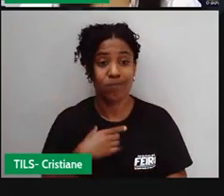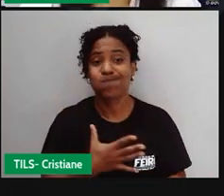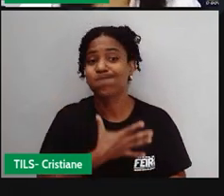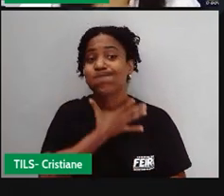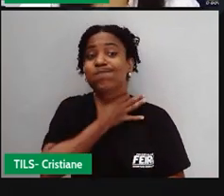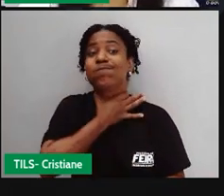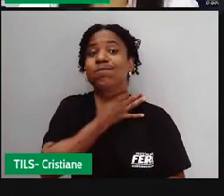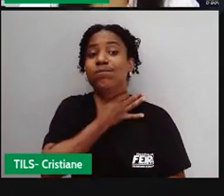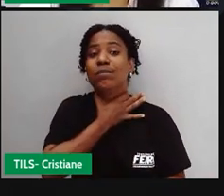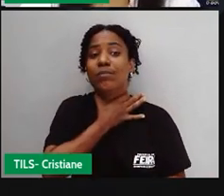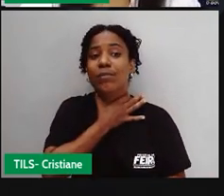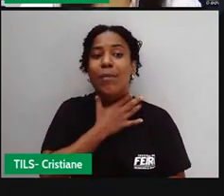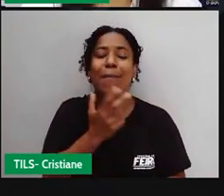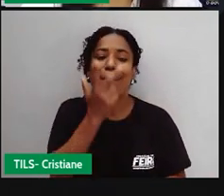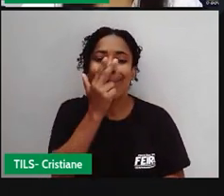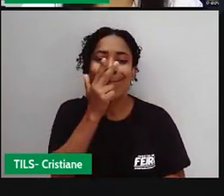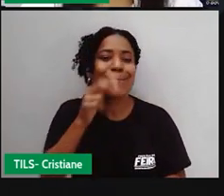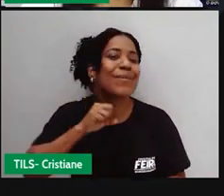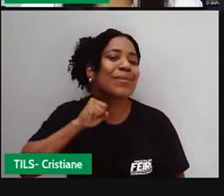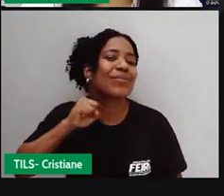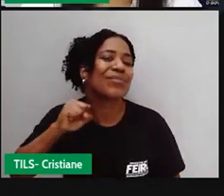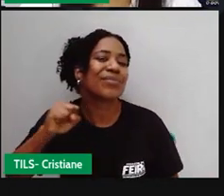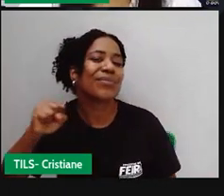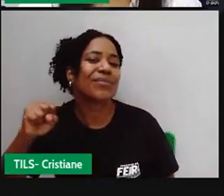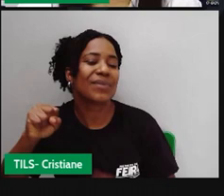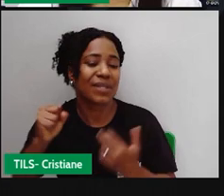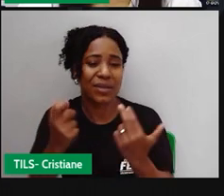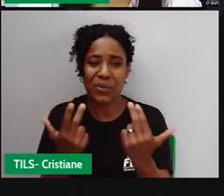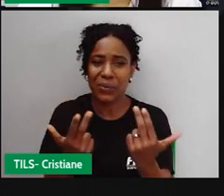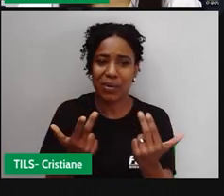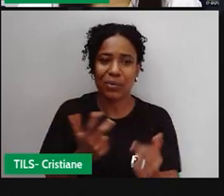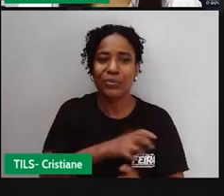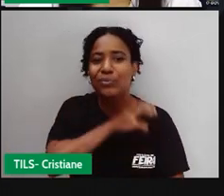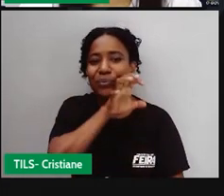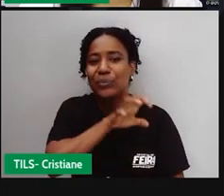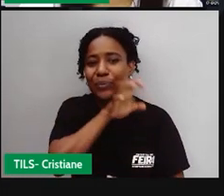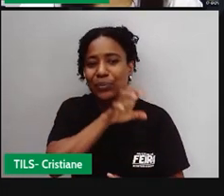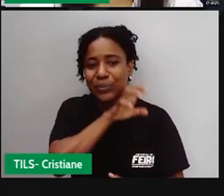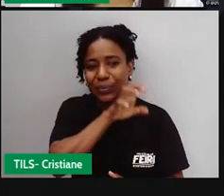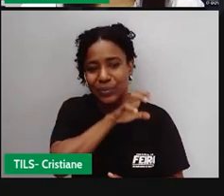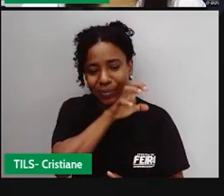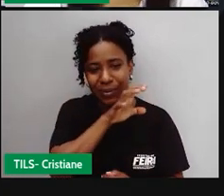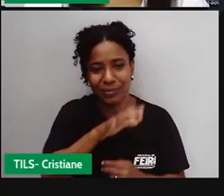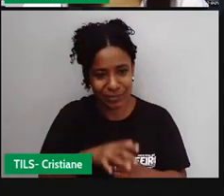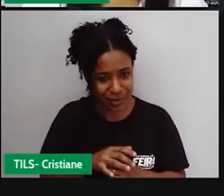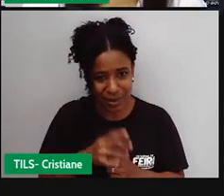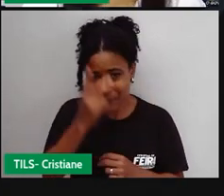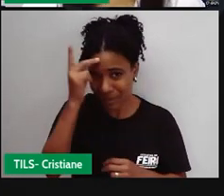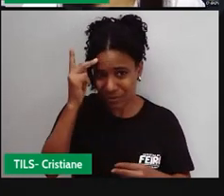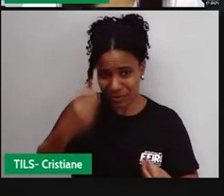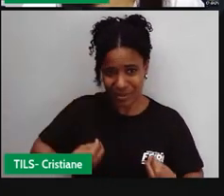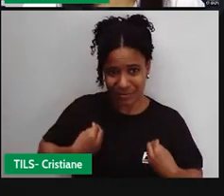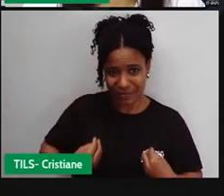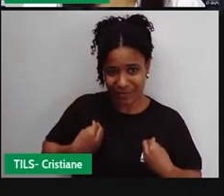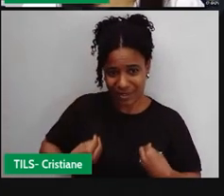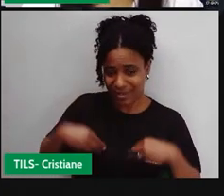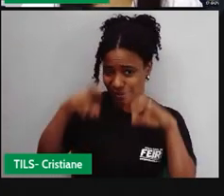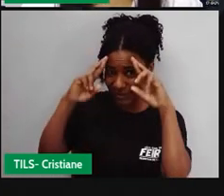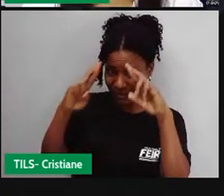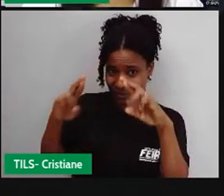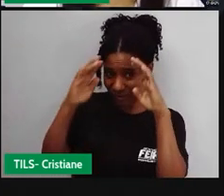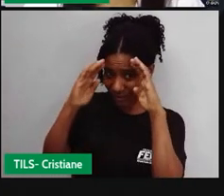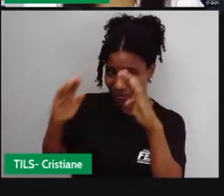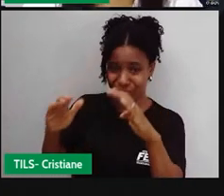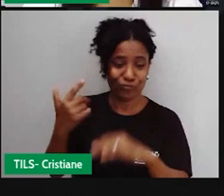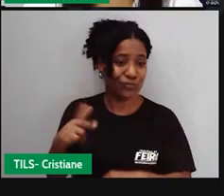produtos, como se não fossem seres humanos. E eram forçados a trabalhar sem salário, né?